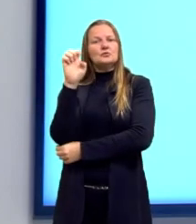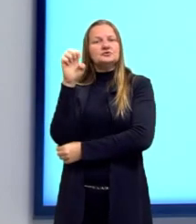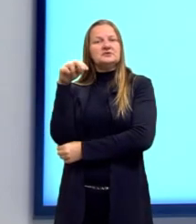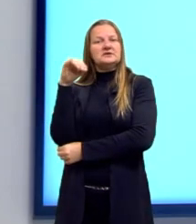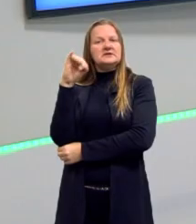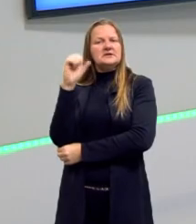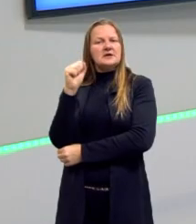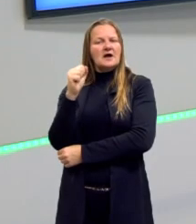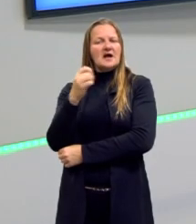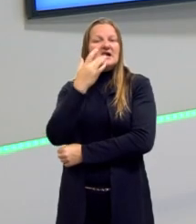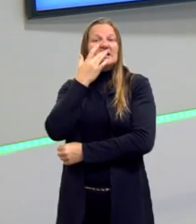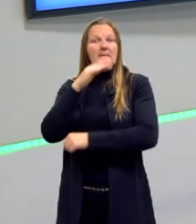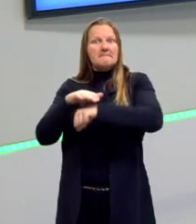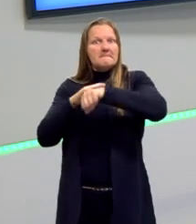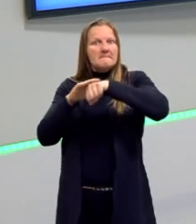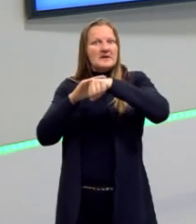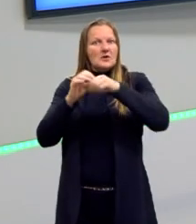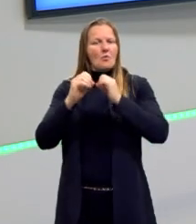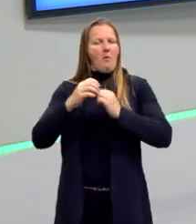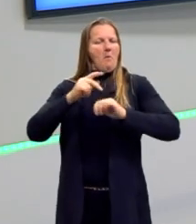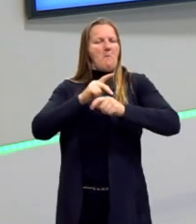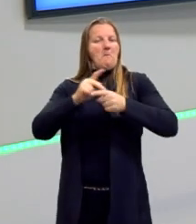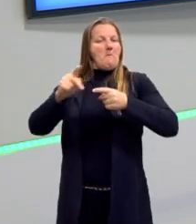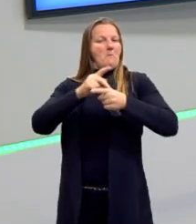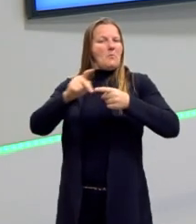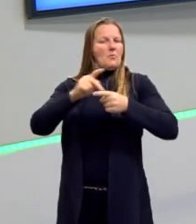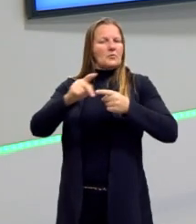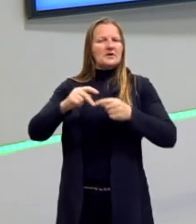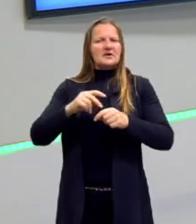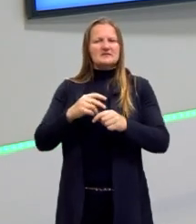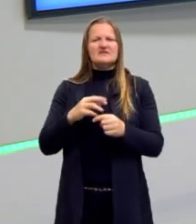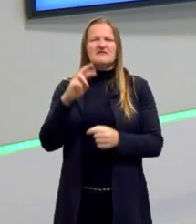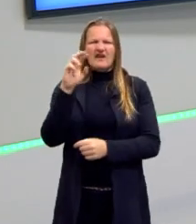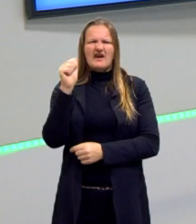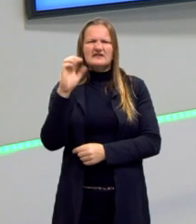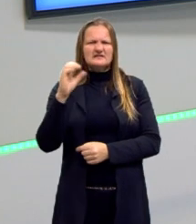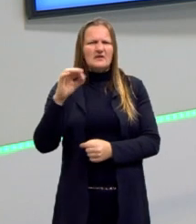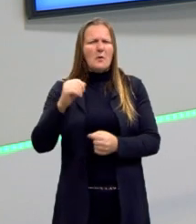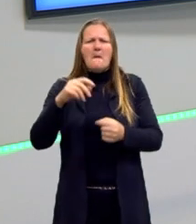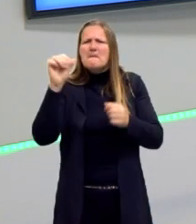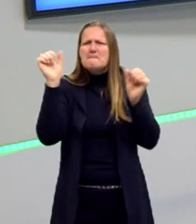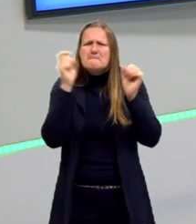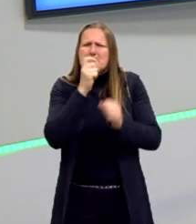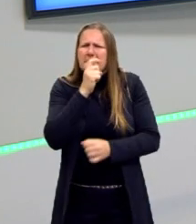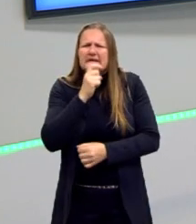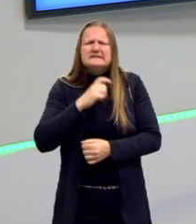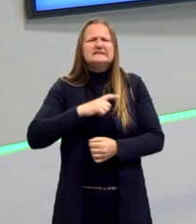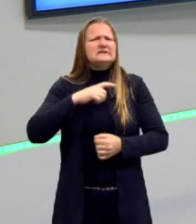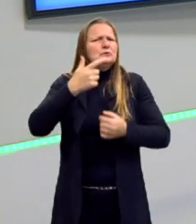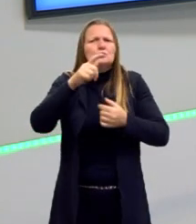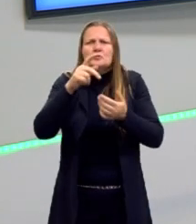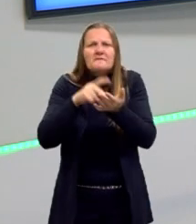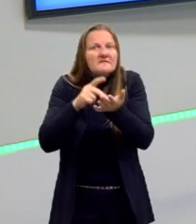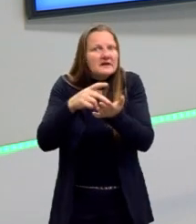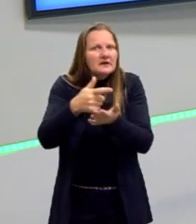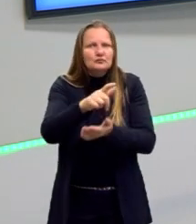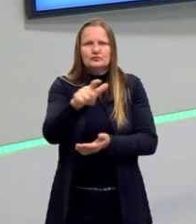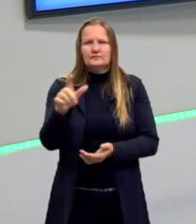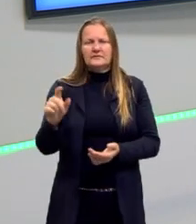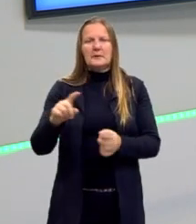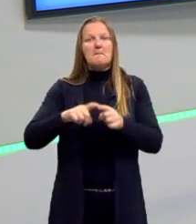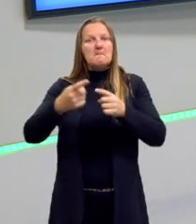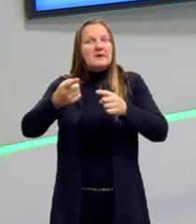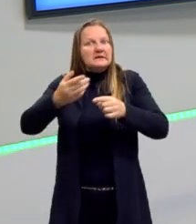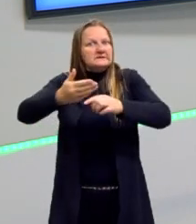nascimento. Então toda aquela ideia de pureza racial, que hoje em dia a gente sabe que é uma mentira, uma falácia, era muito forte e era